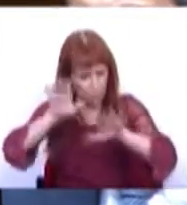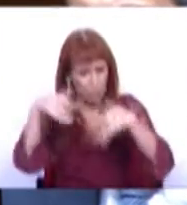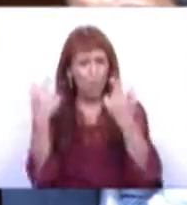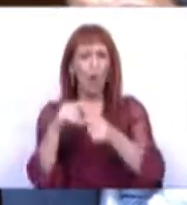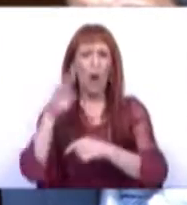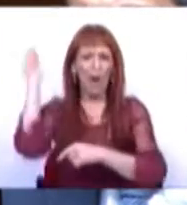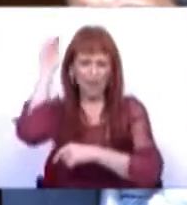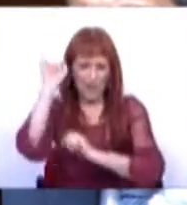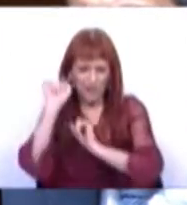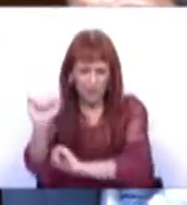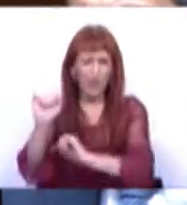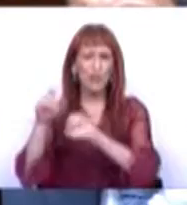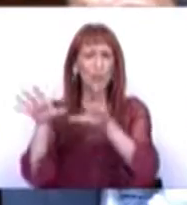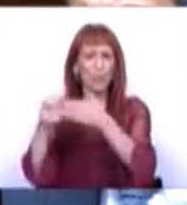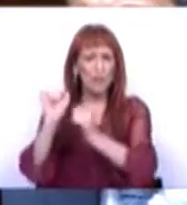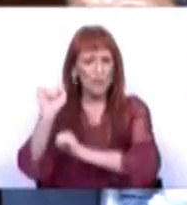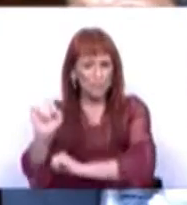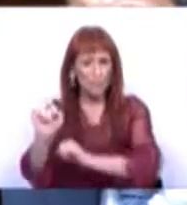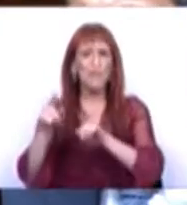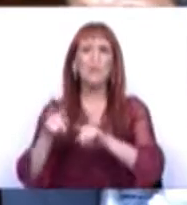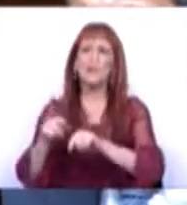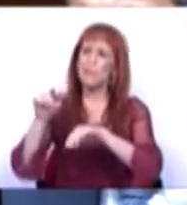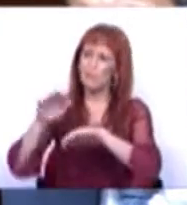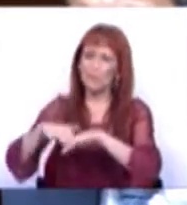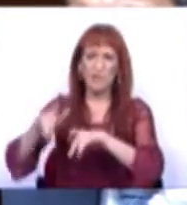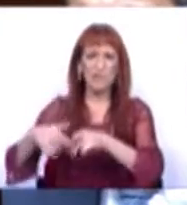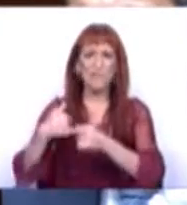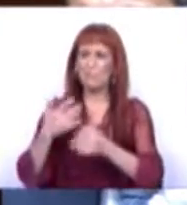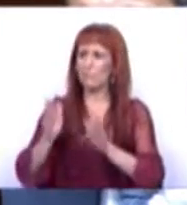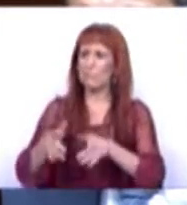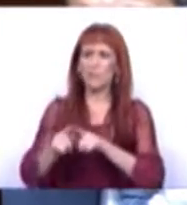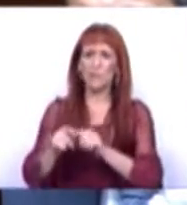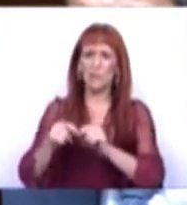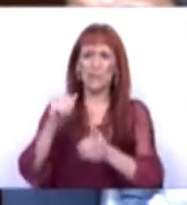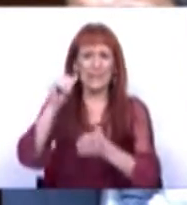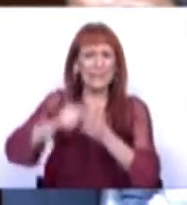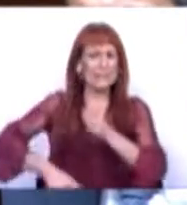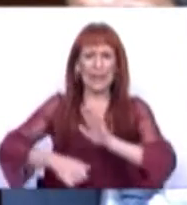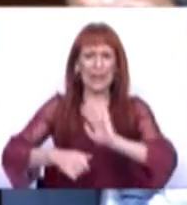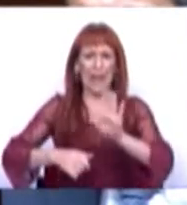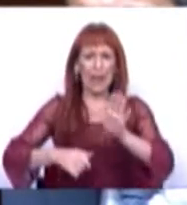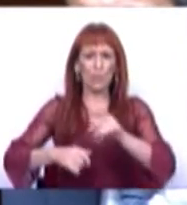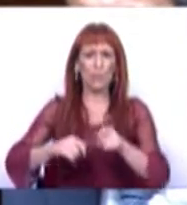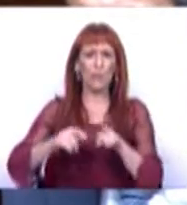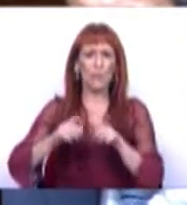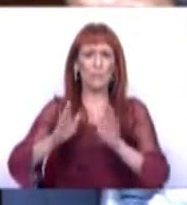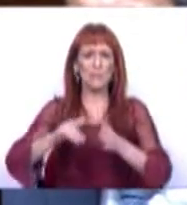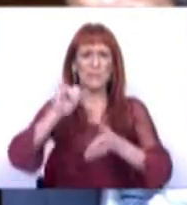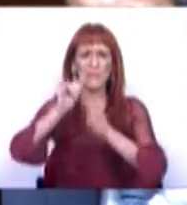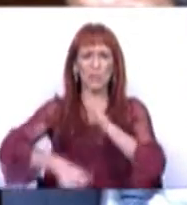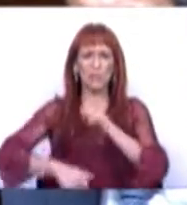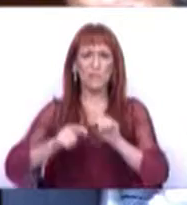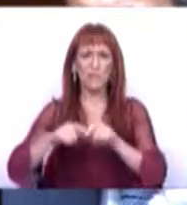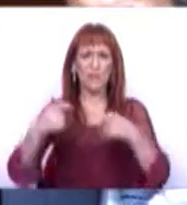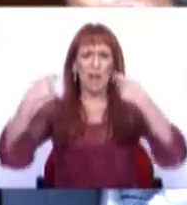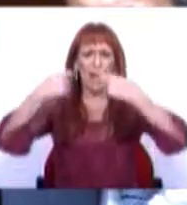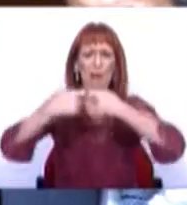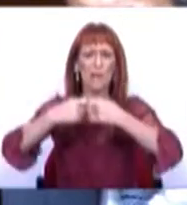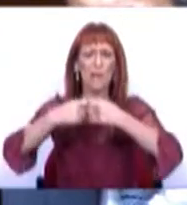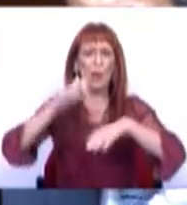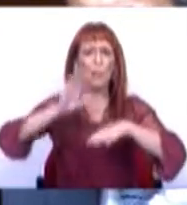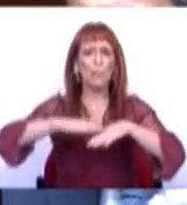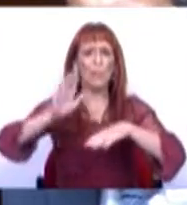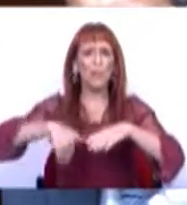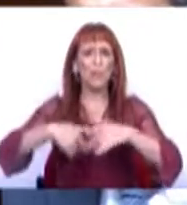às suas terras e às suas comunidades e que, para isso, não tenha que prescindir desta ligação por